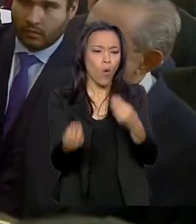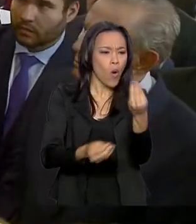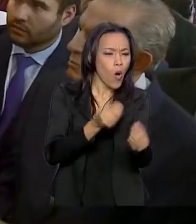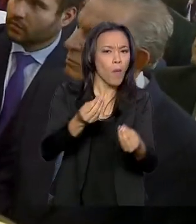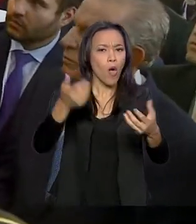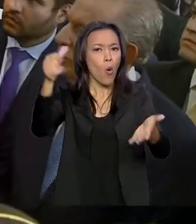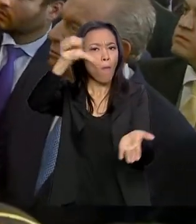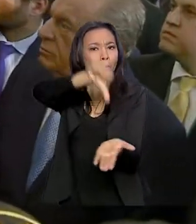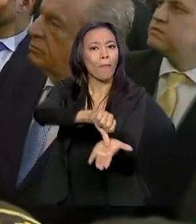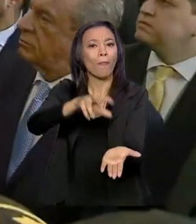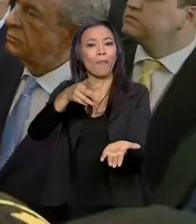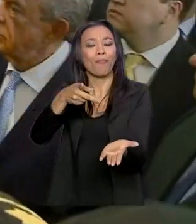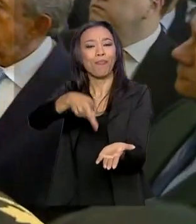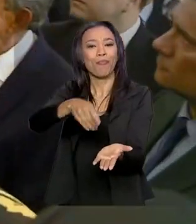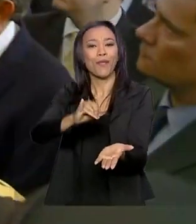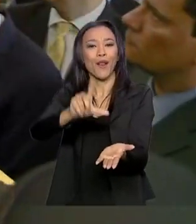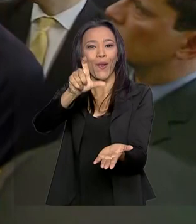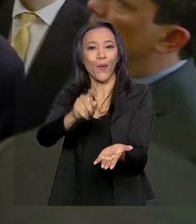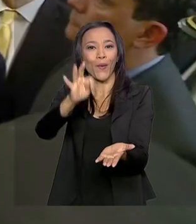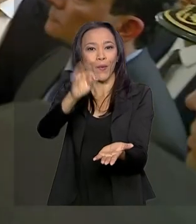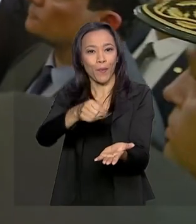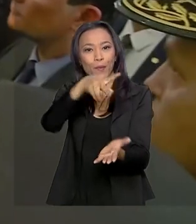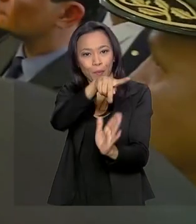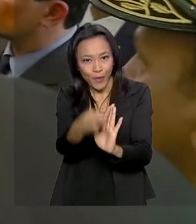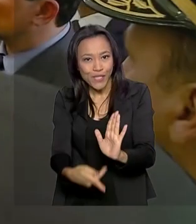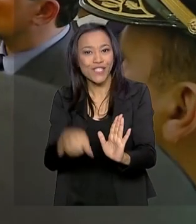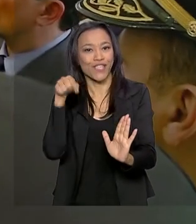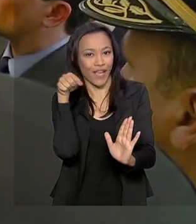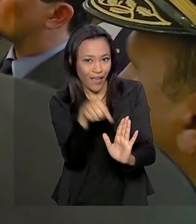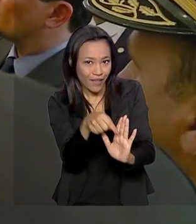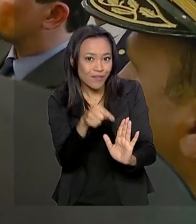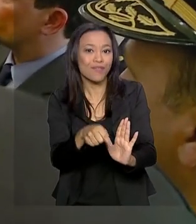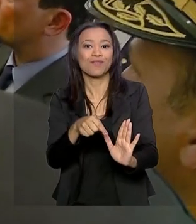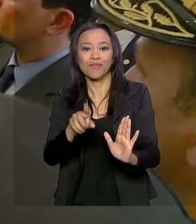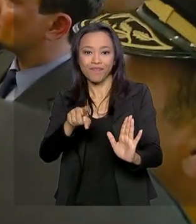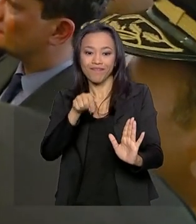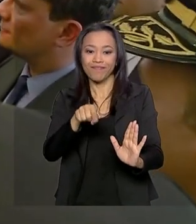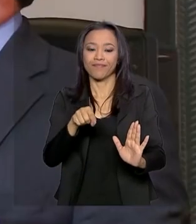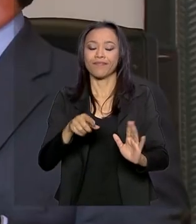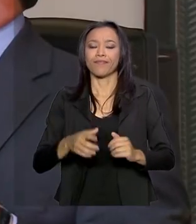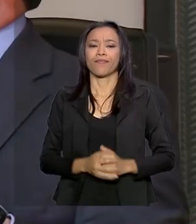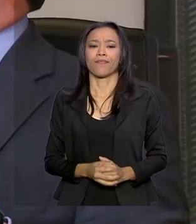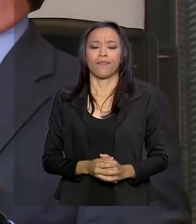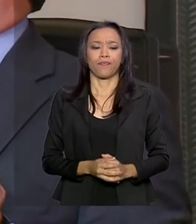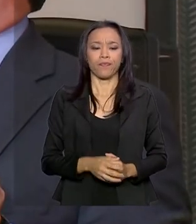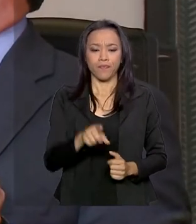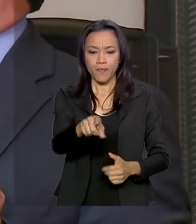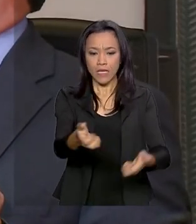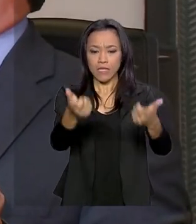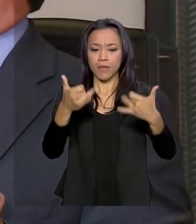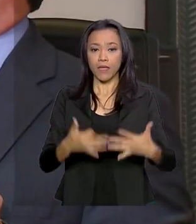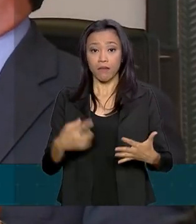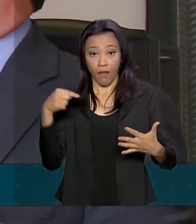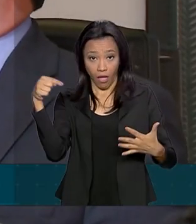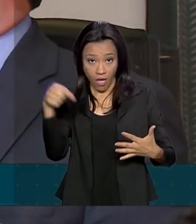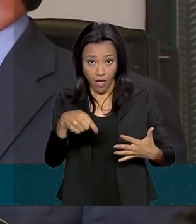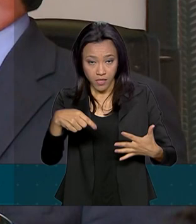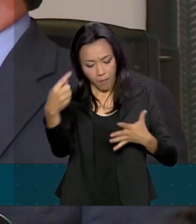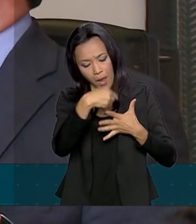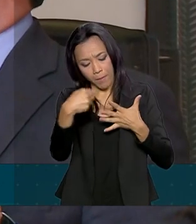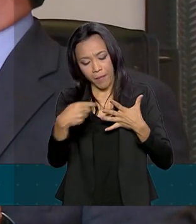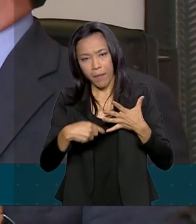funcionando o Centro Integrado de Operações do projeto Em Frente Brasil. Essas ações vão ser desenvolvidas